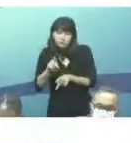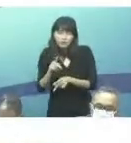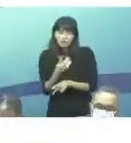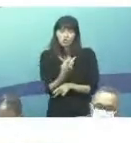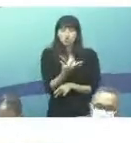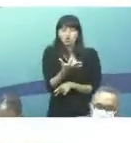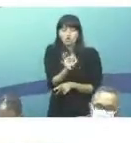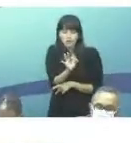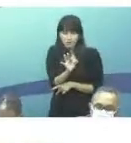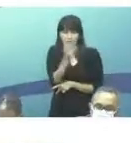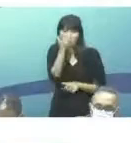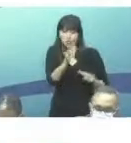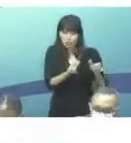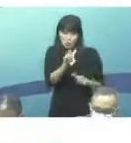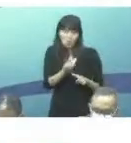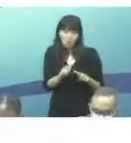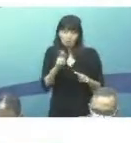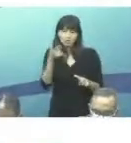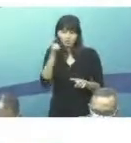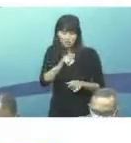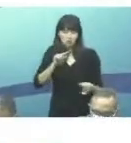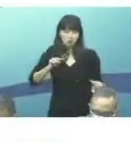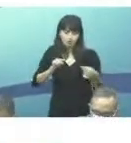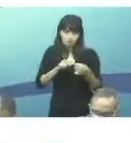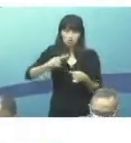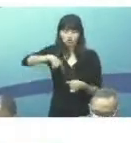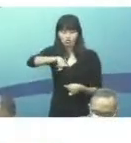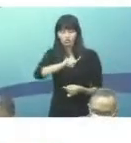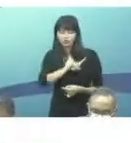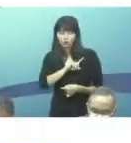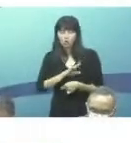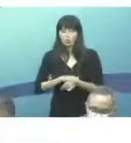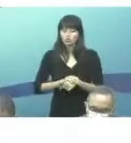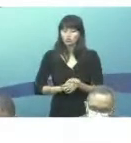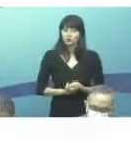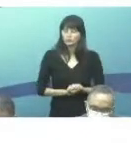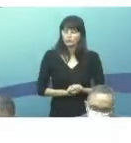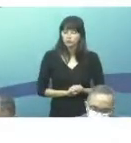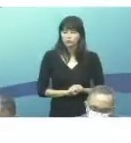230 mortes por TB até 2035.